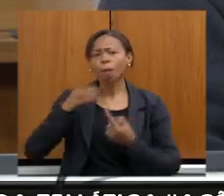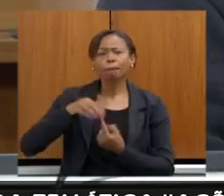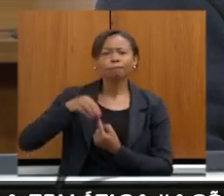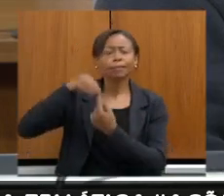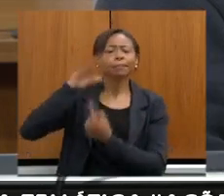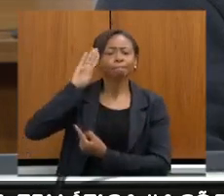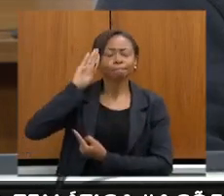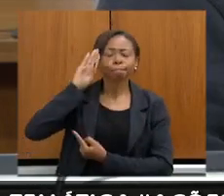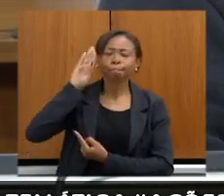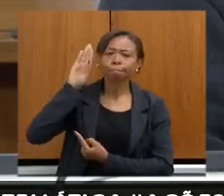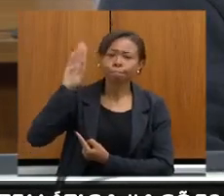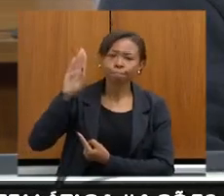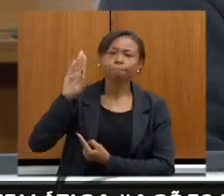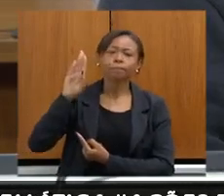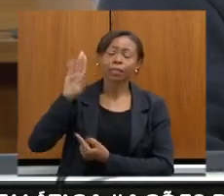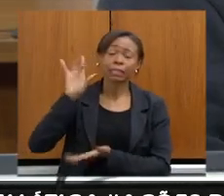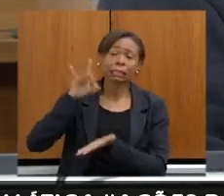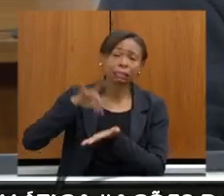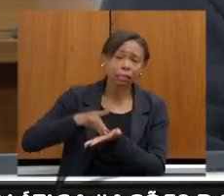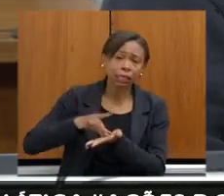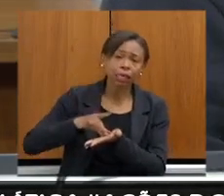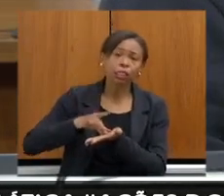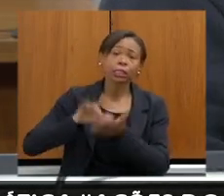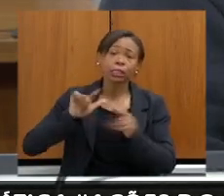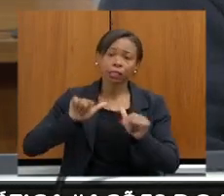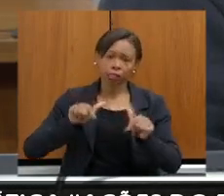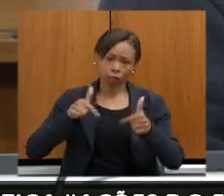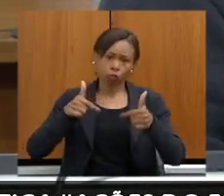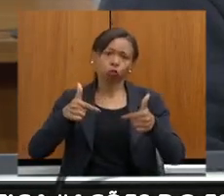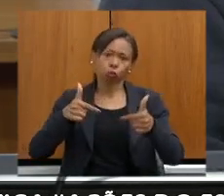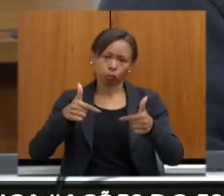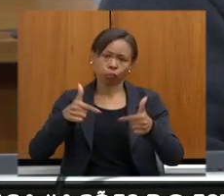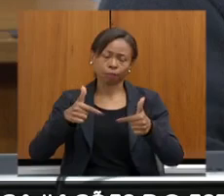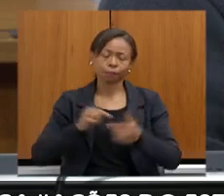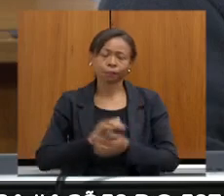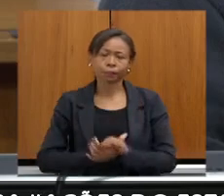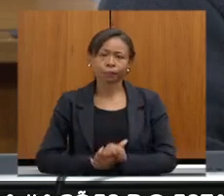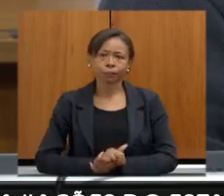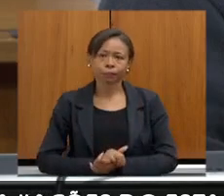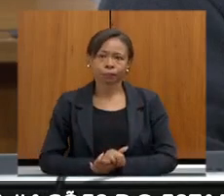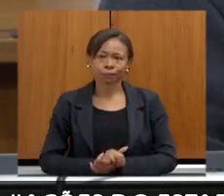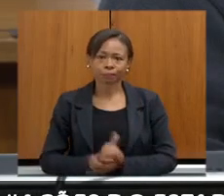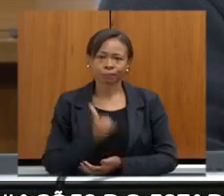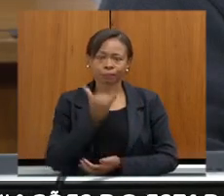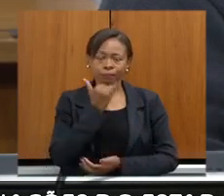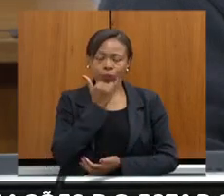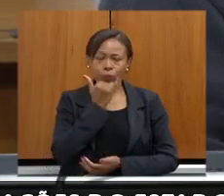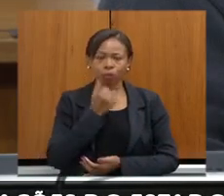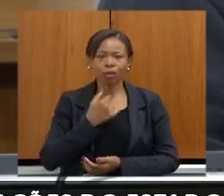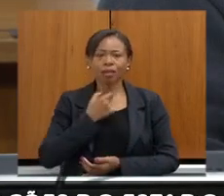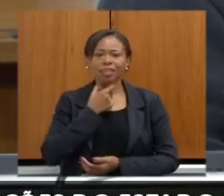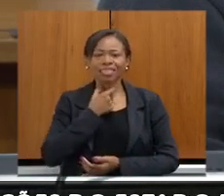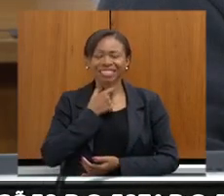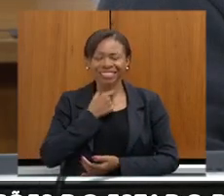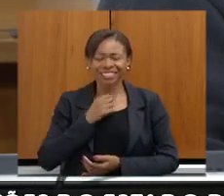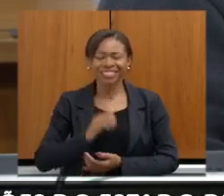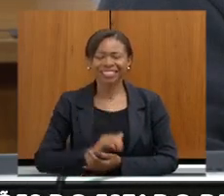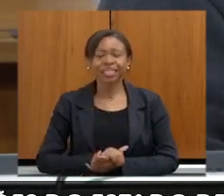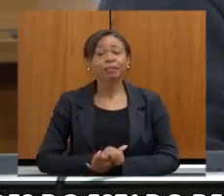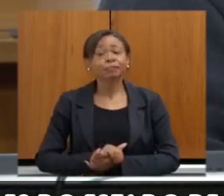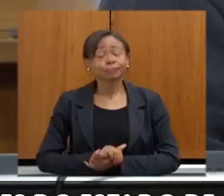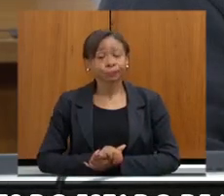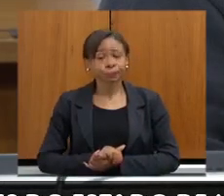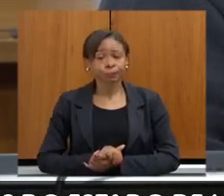ou a efetividade daquelas ações definidas. Desculpa. Só vou